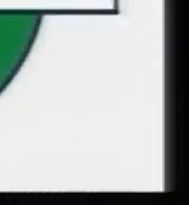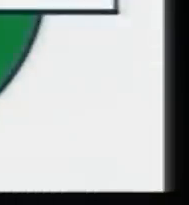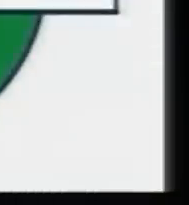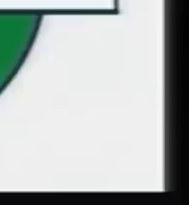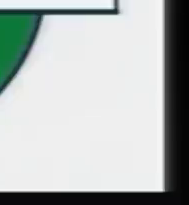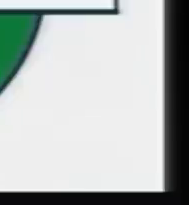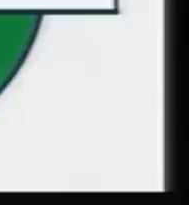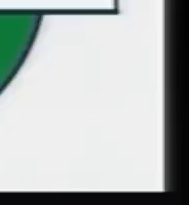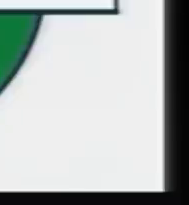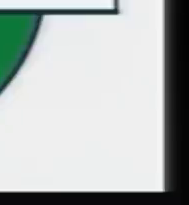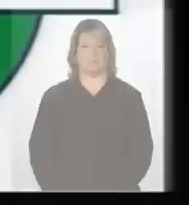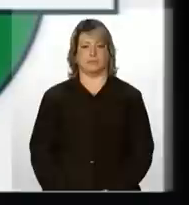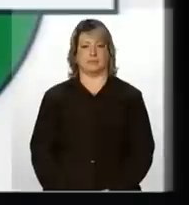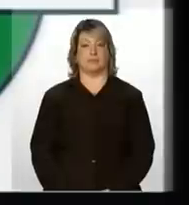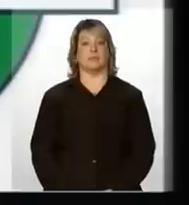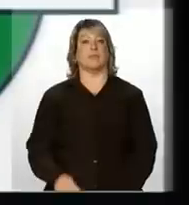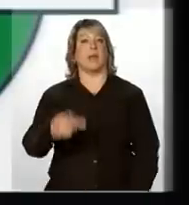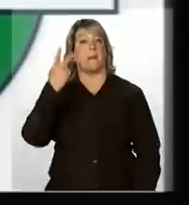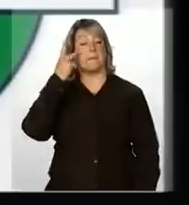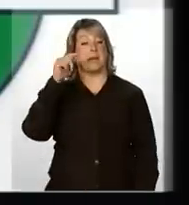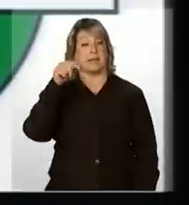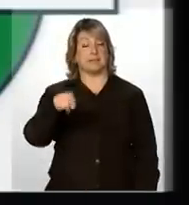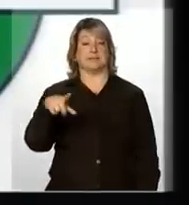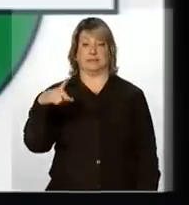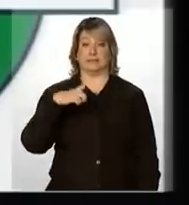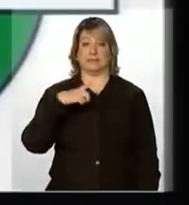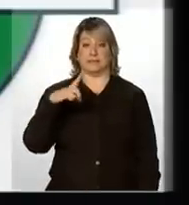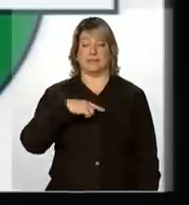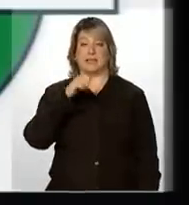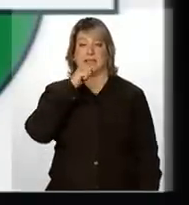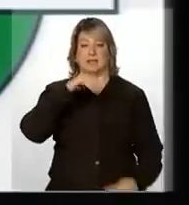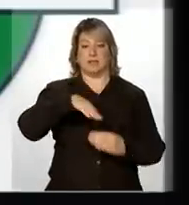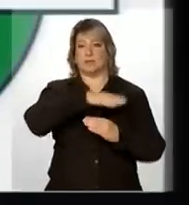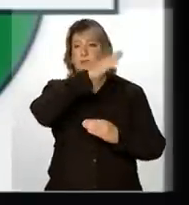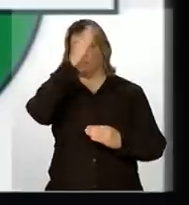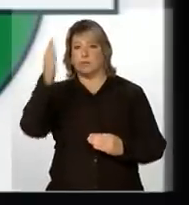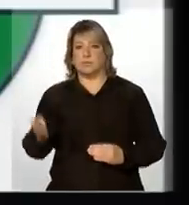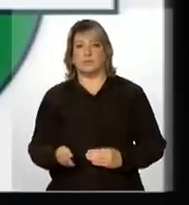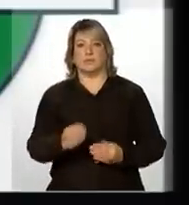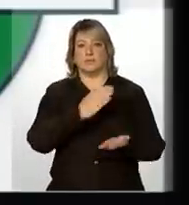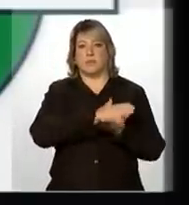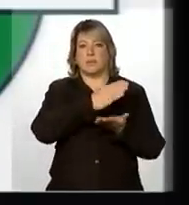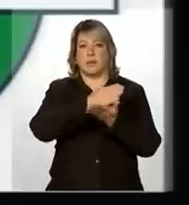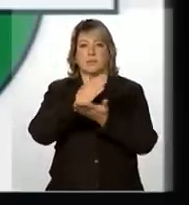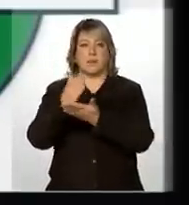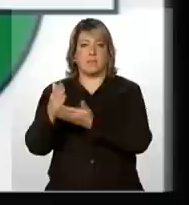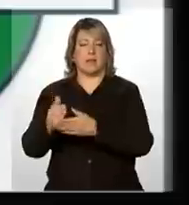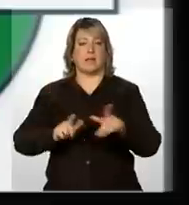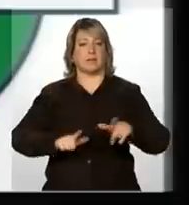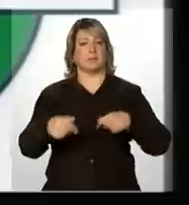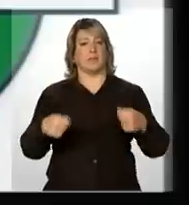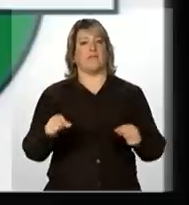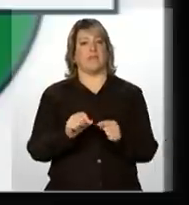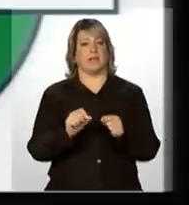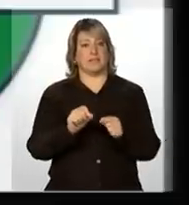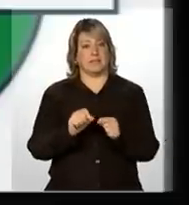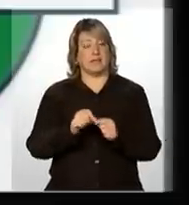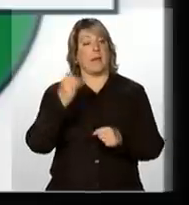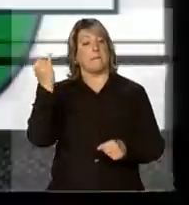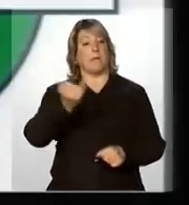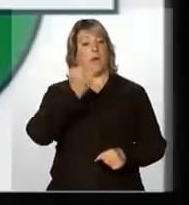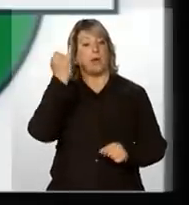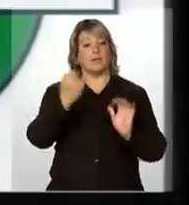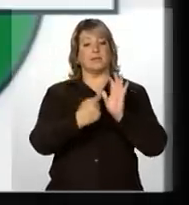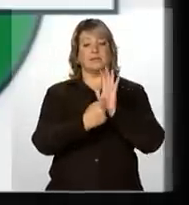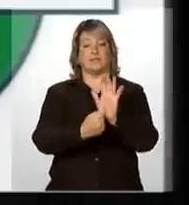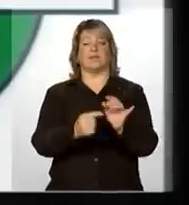Para tanto, existe um ciclo, uma sequência de ações que devem ser realizadas. É importante, inicialmente,